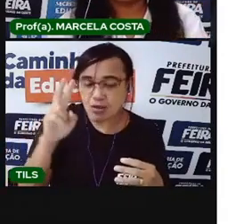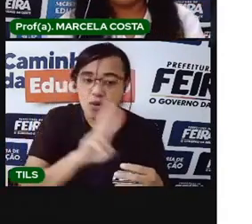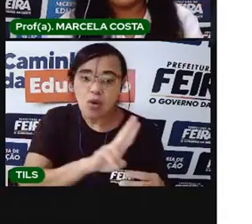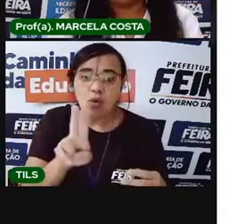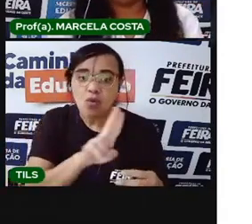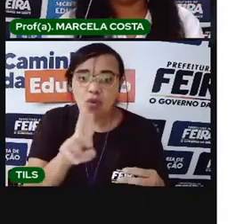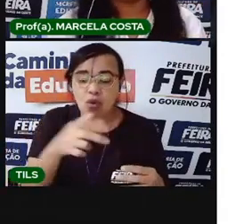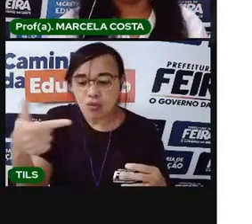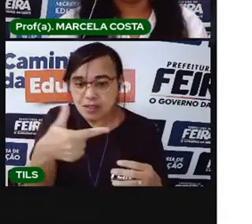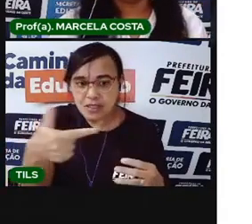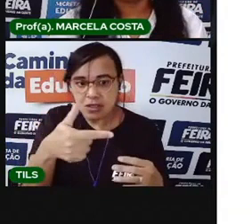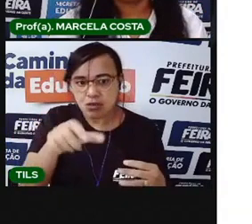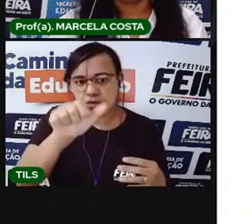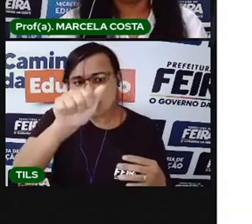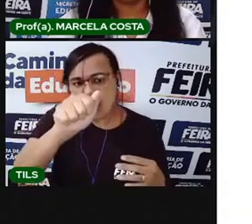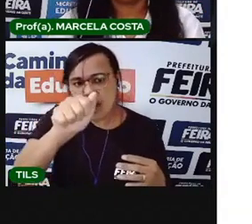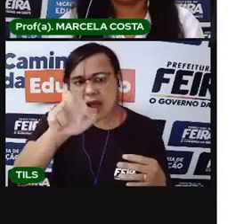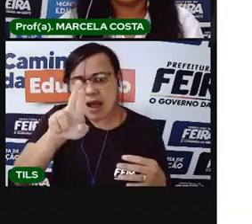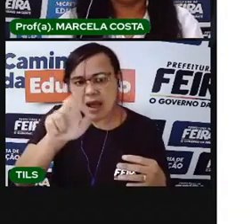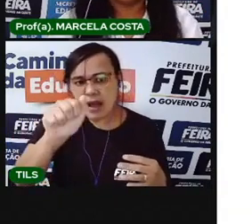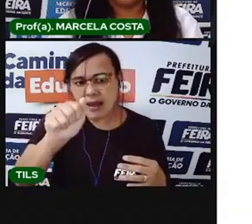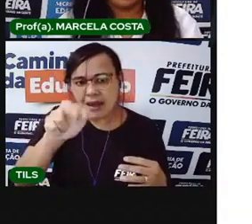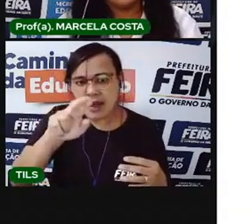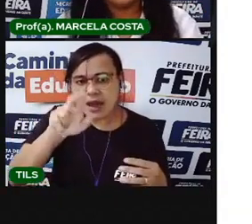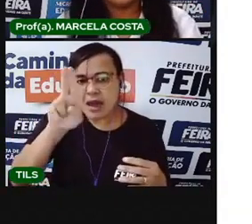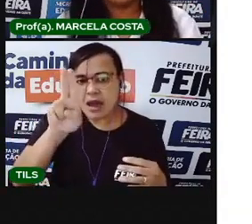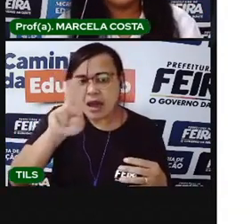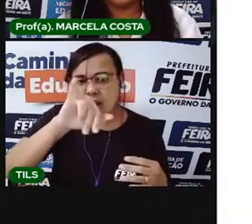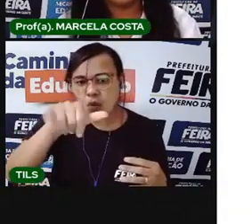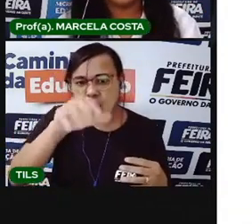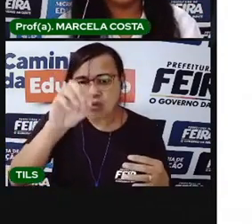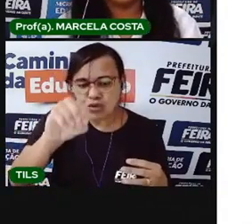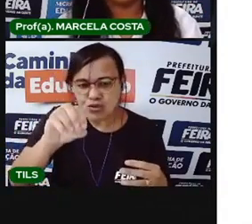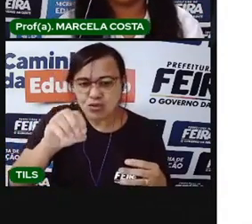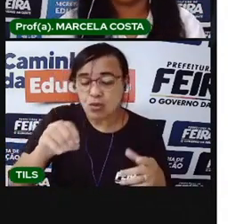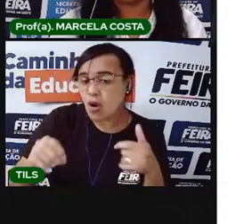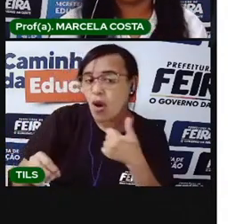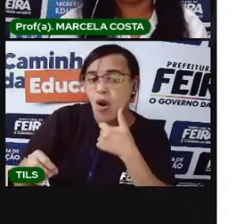da mãe. Esse aqui é o pai da Bianca.